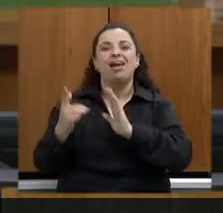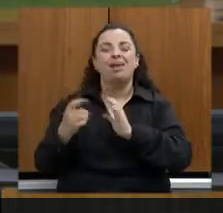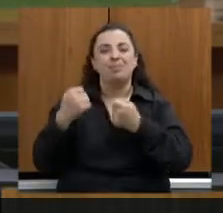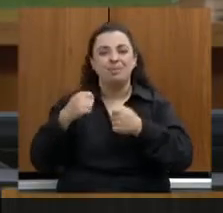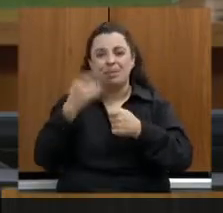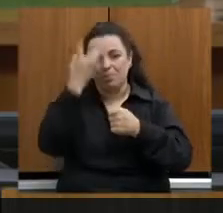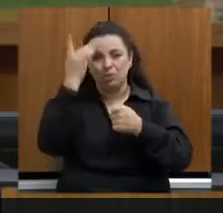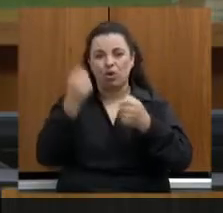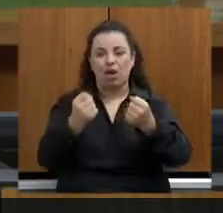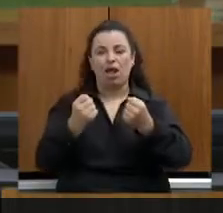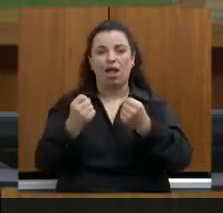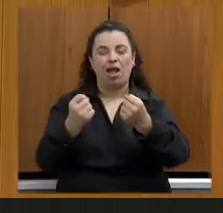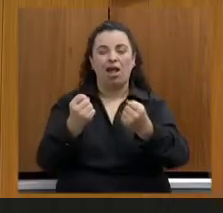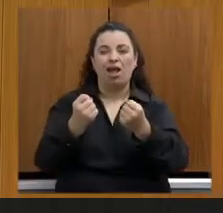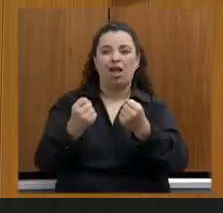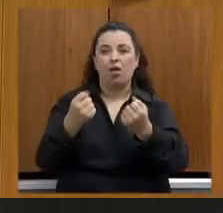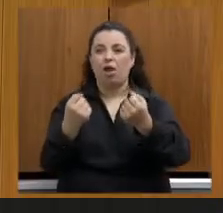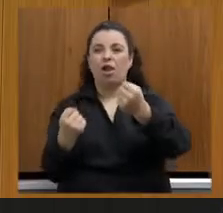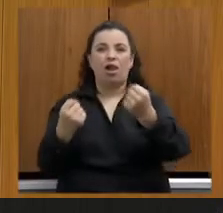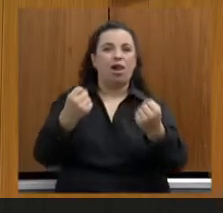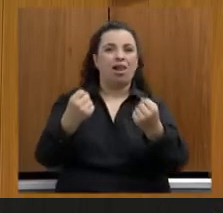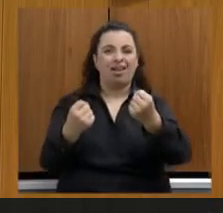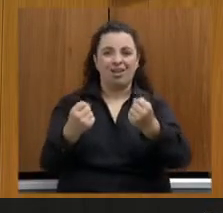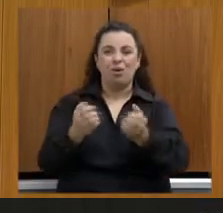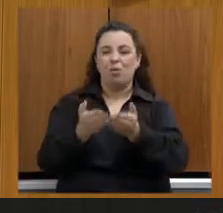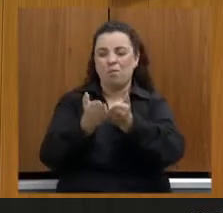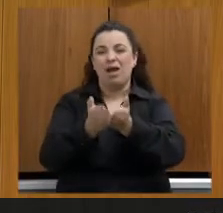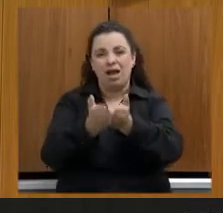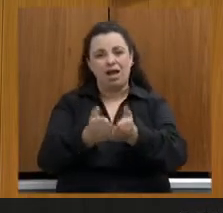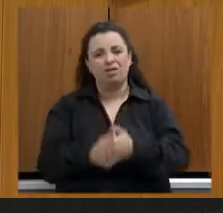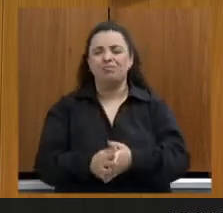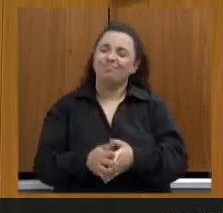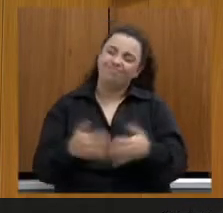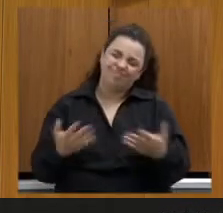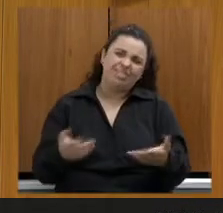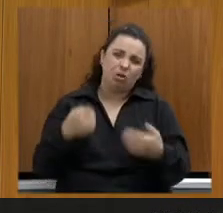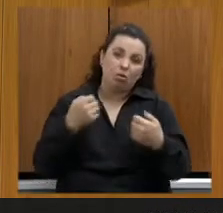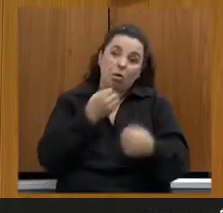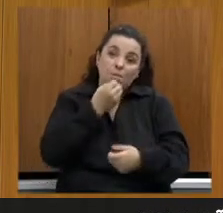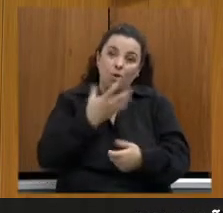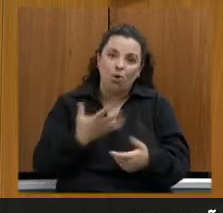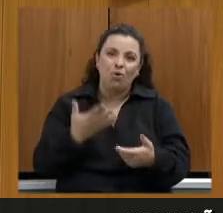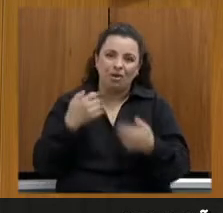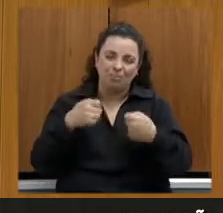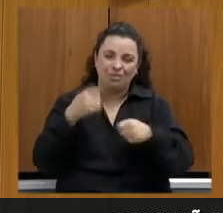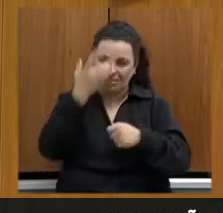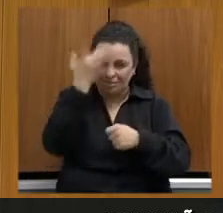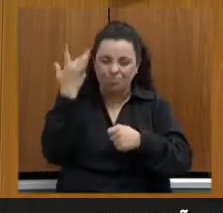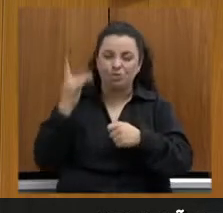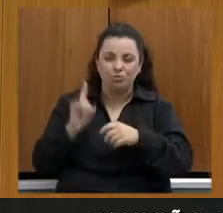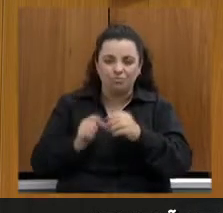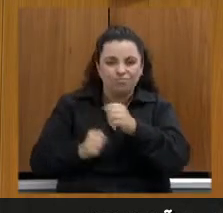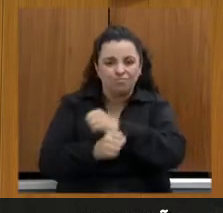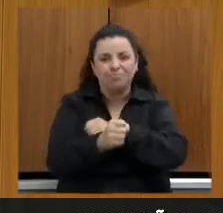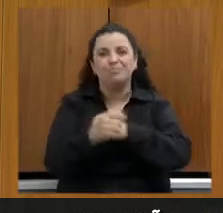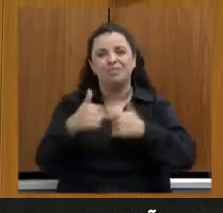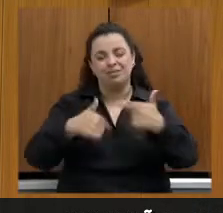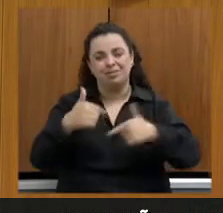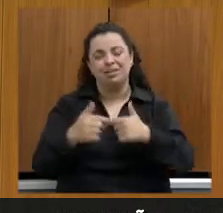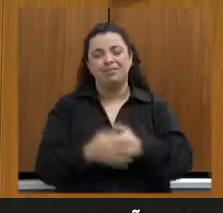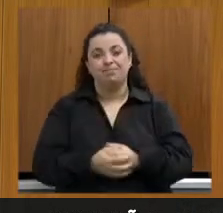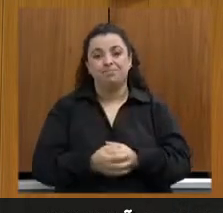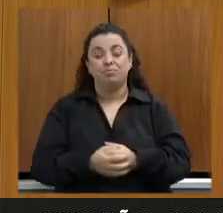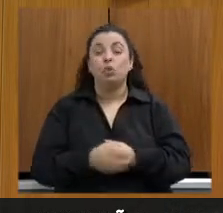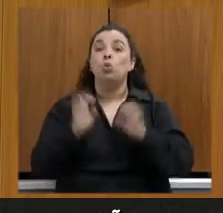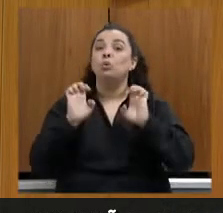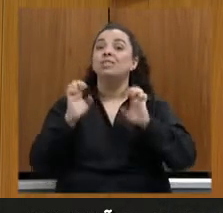realmente é uma potência. Os eventos em Belo Horizonte, graças a Deus, ele voltou a ter um boom. Outro dia, até vi uma